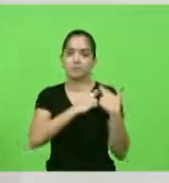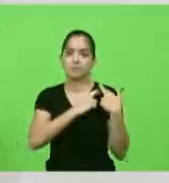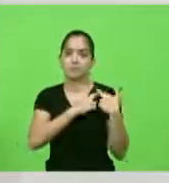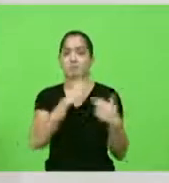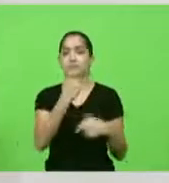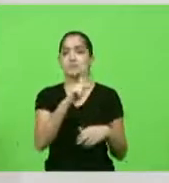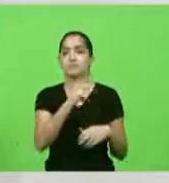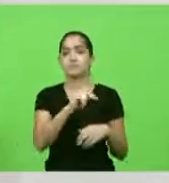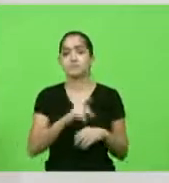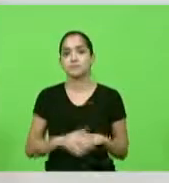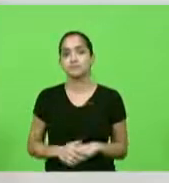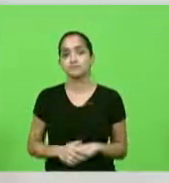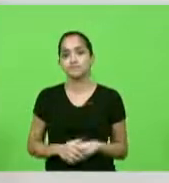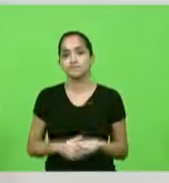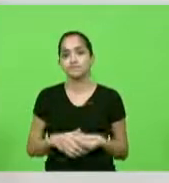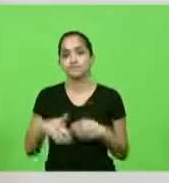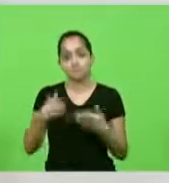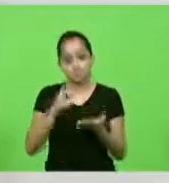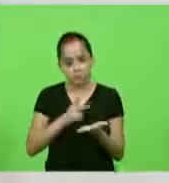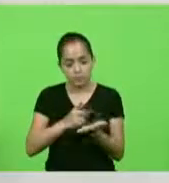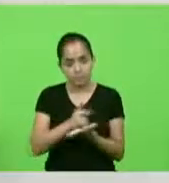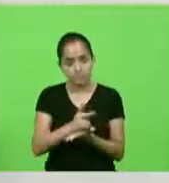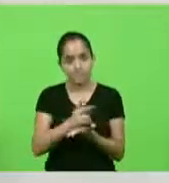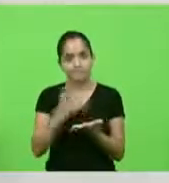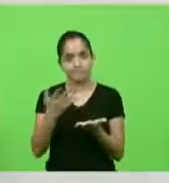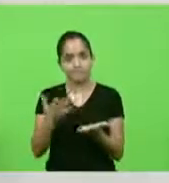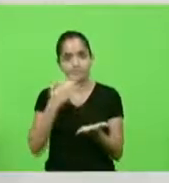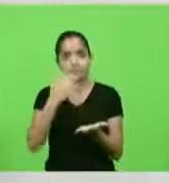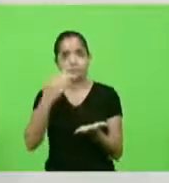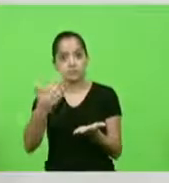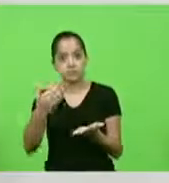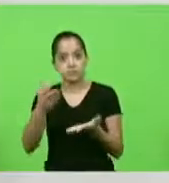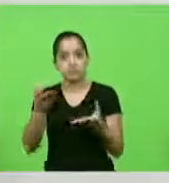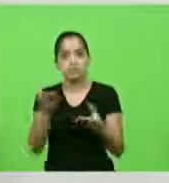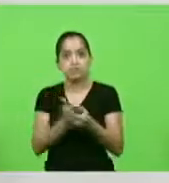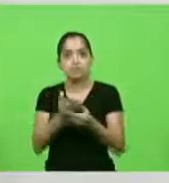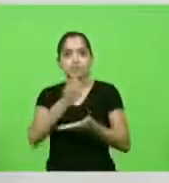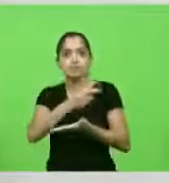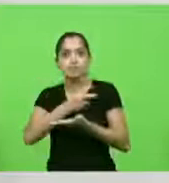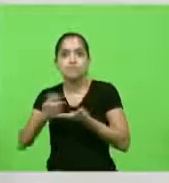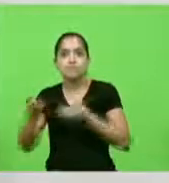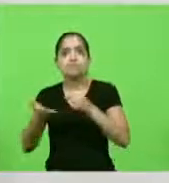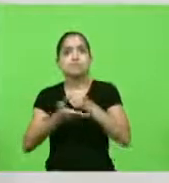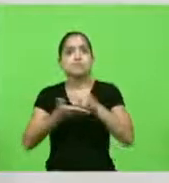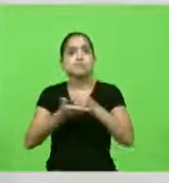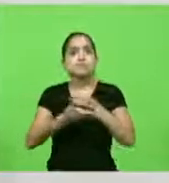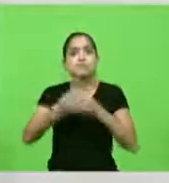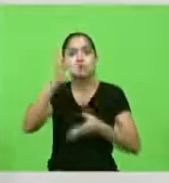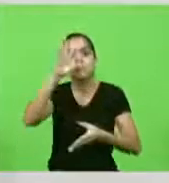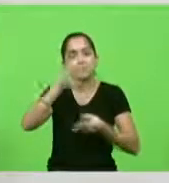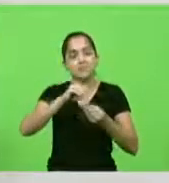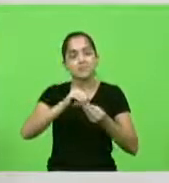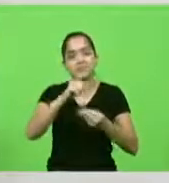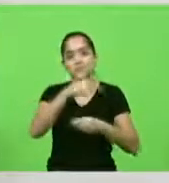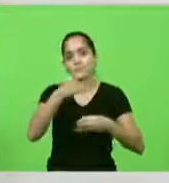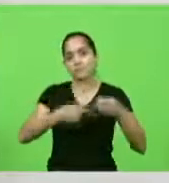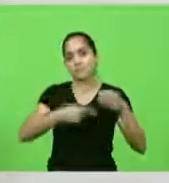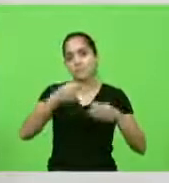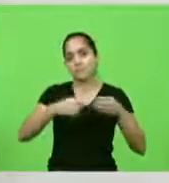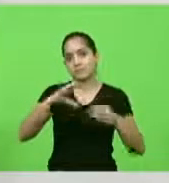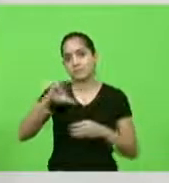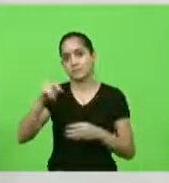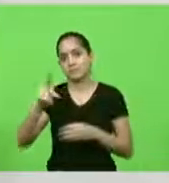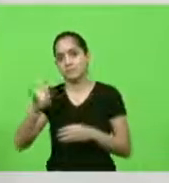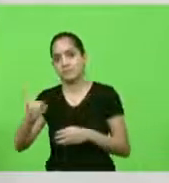ato contínuo um pedido de impeachment baseado nas conclusões daquela CPI foi